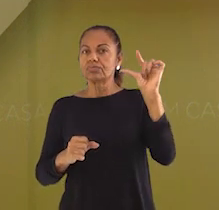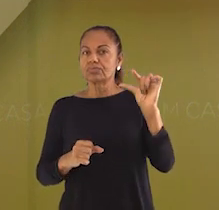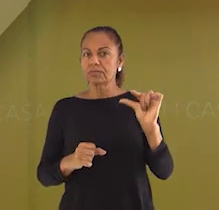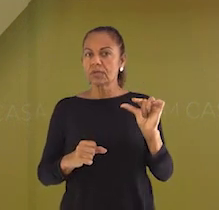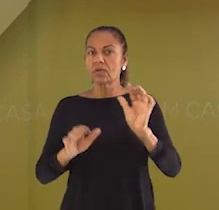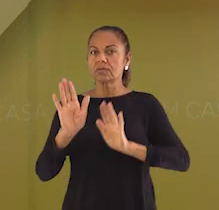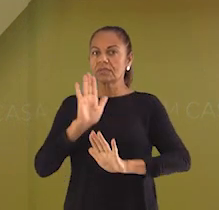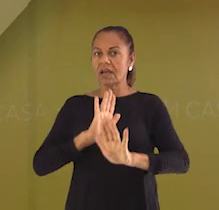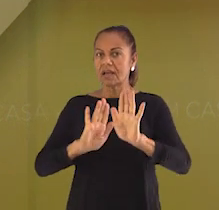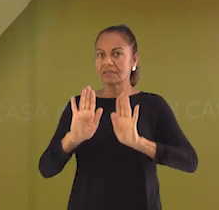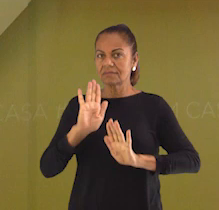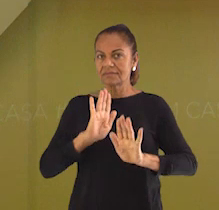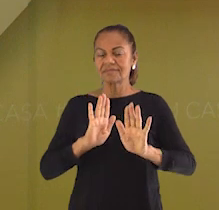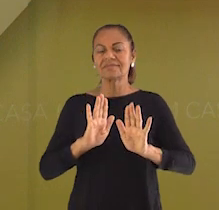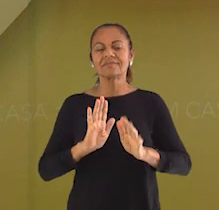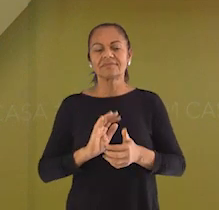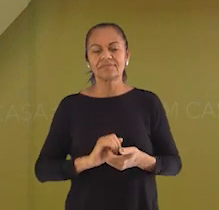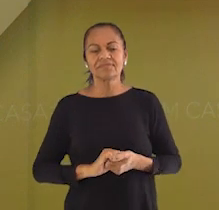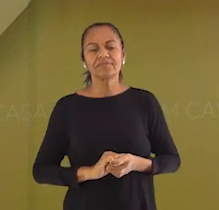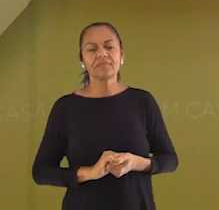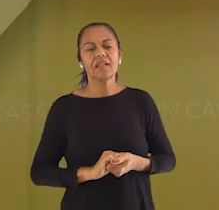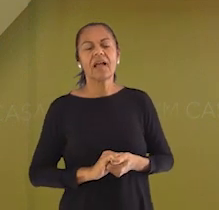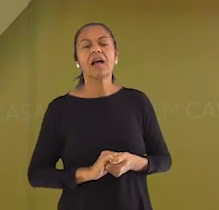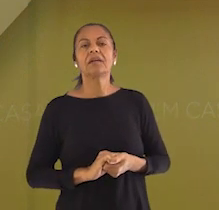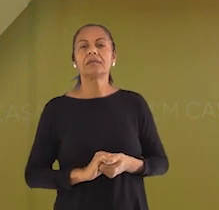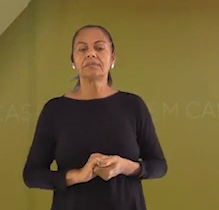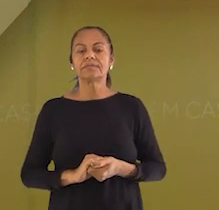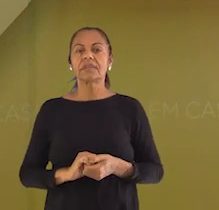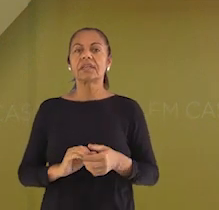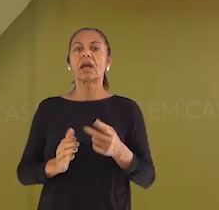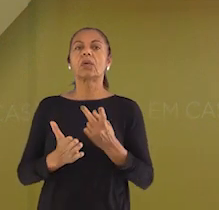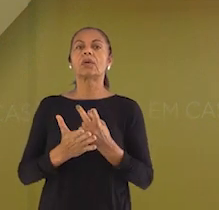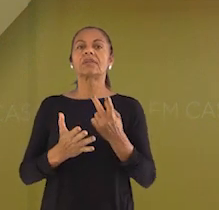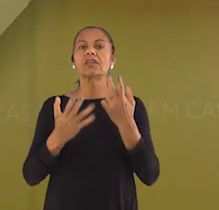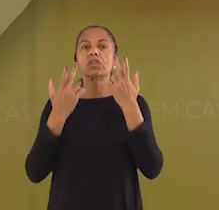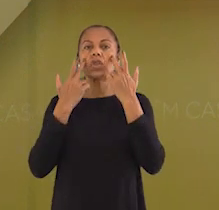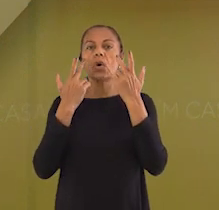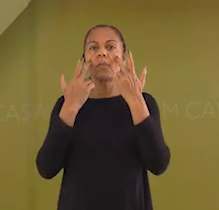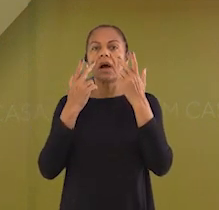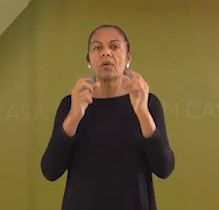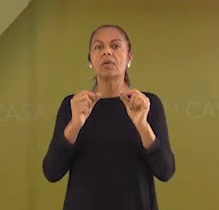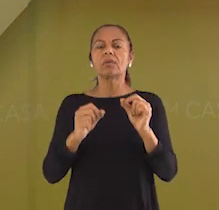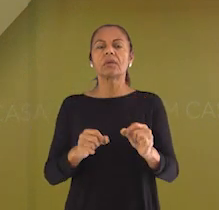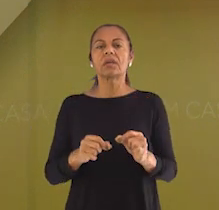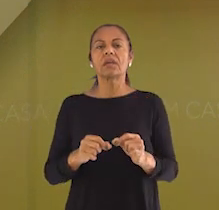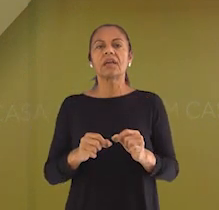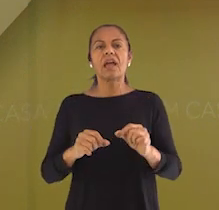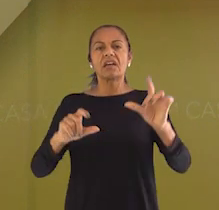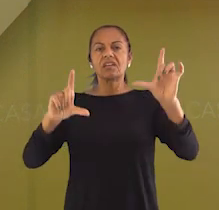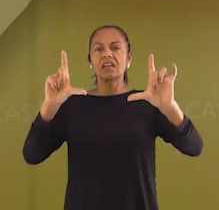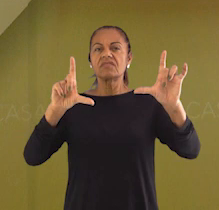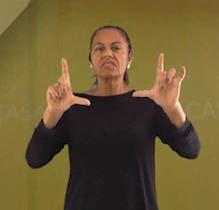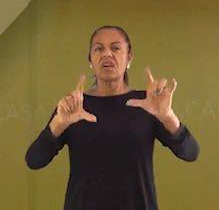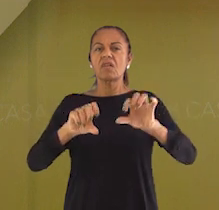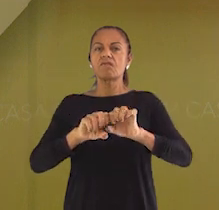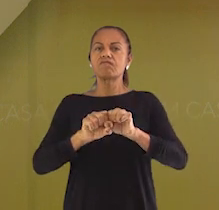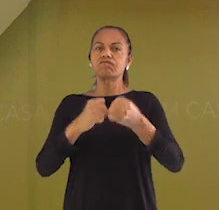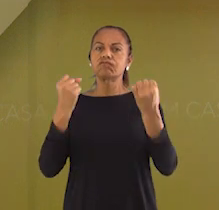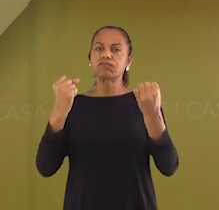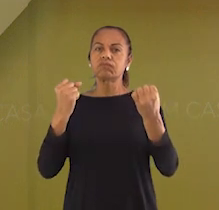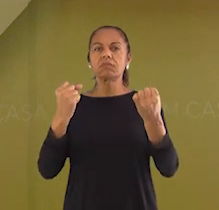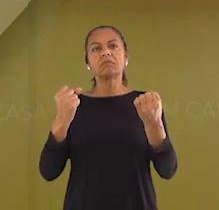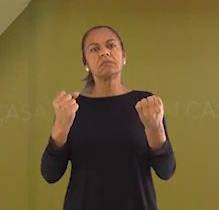fogo. Ou, nos casos mais comuns, o risco de queimar esses aparelhos, o que não é legal, né?